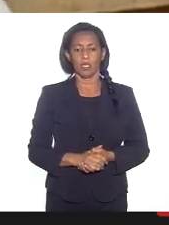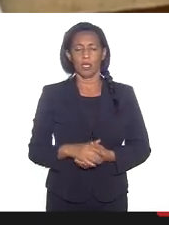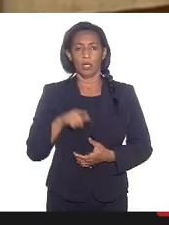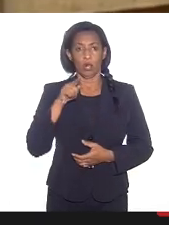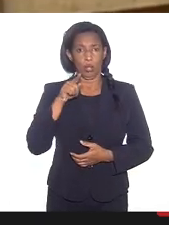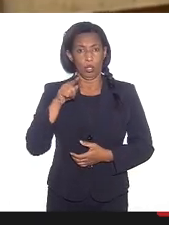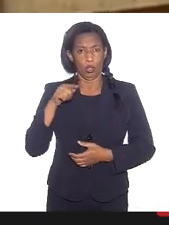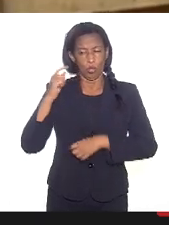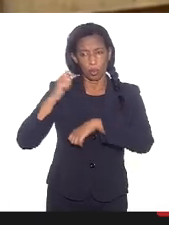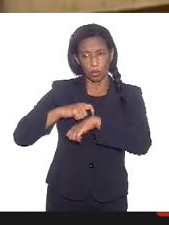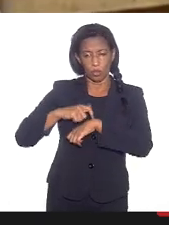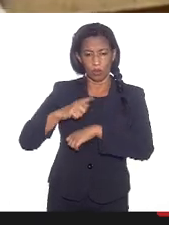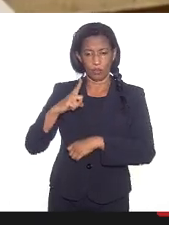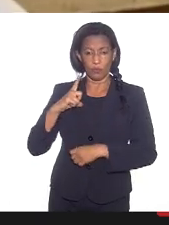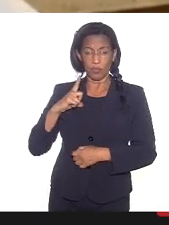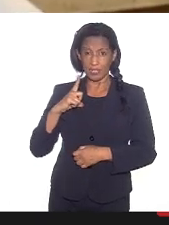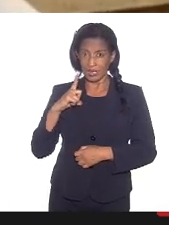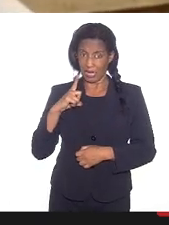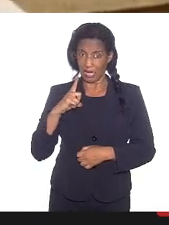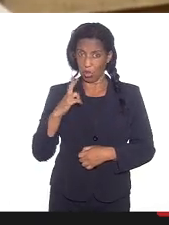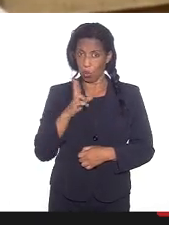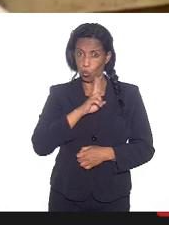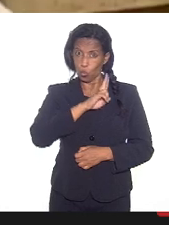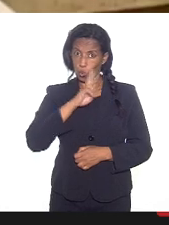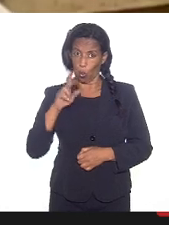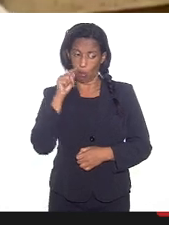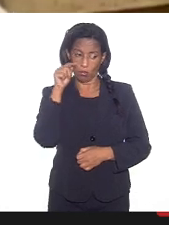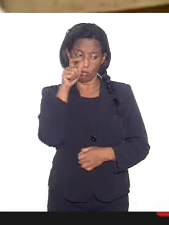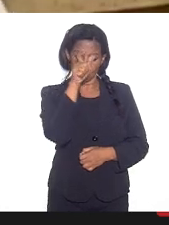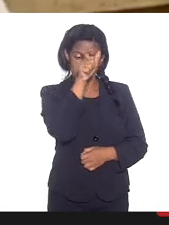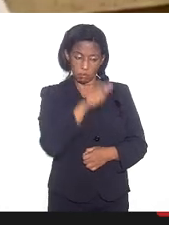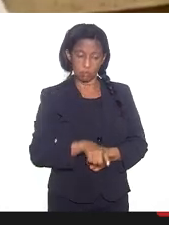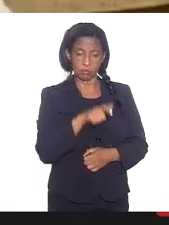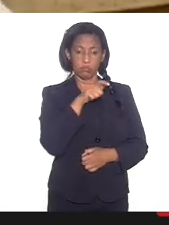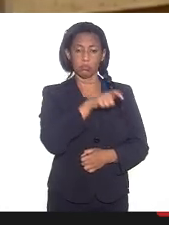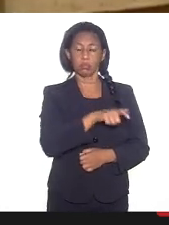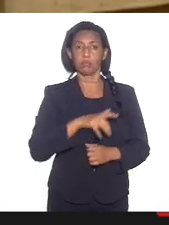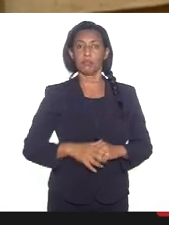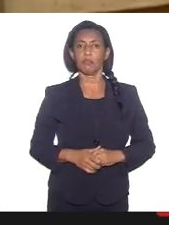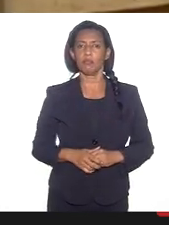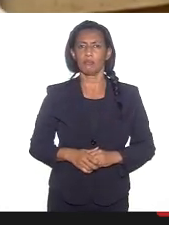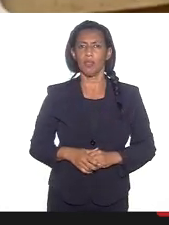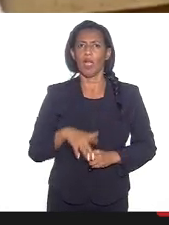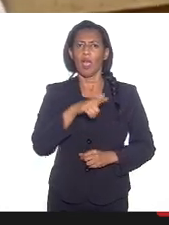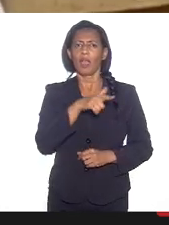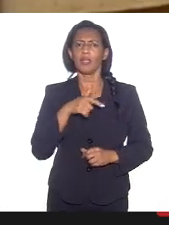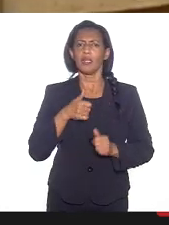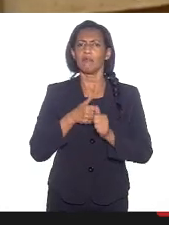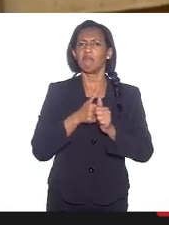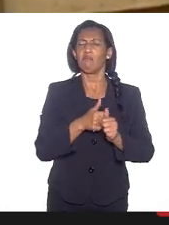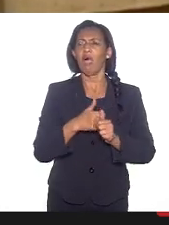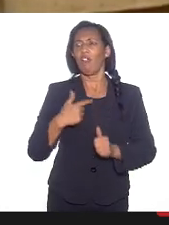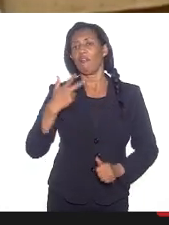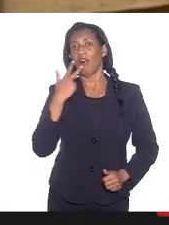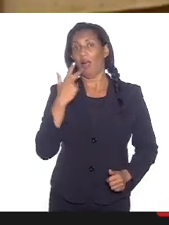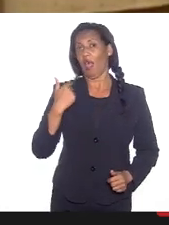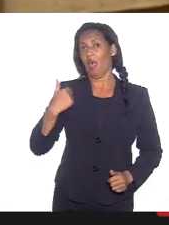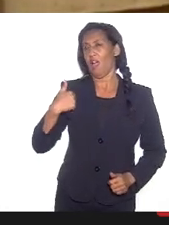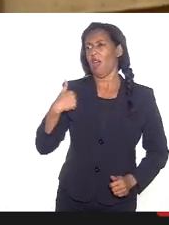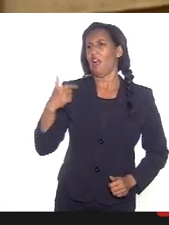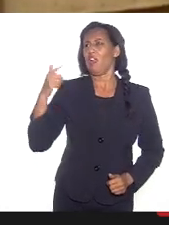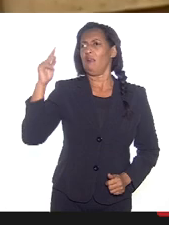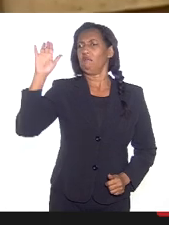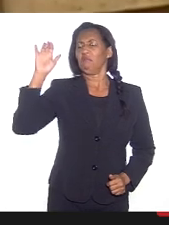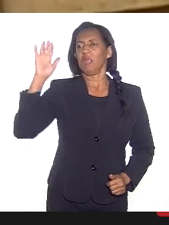você prende um vândalo, você já diz, Miguel, você, pertence a que segmento religioso? Ah, eu pertenço ao